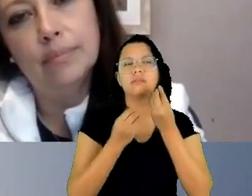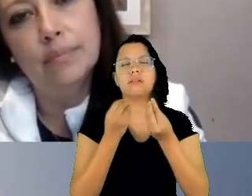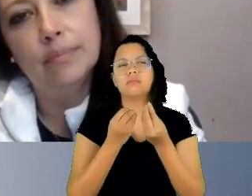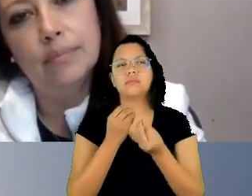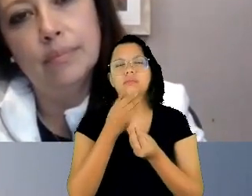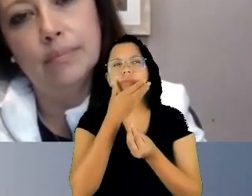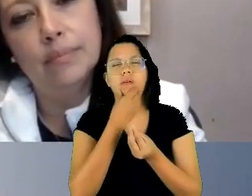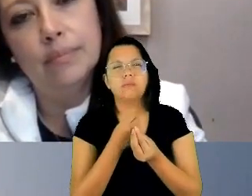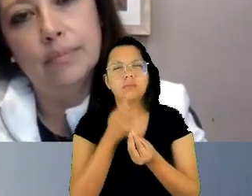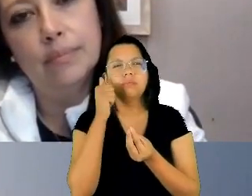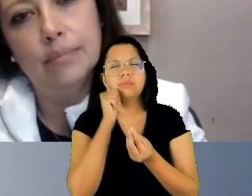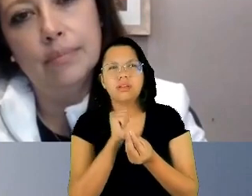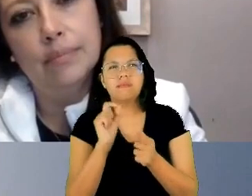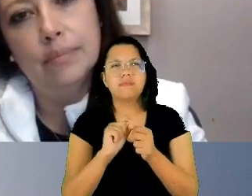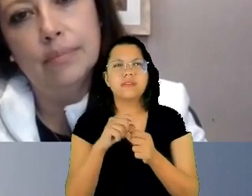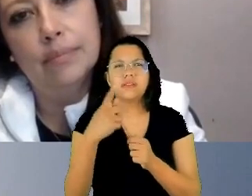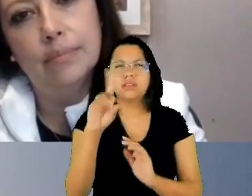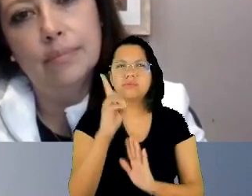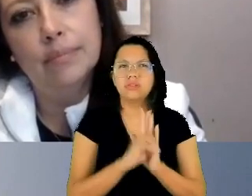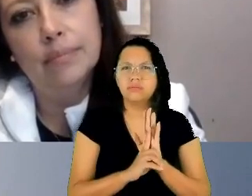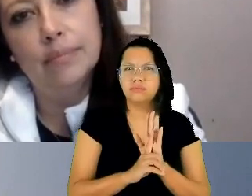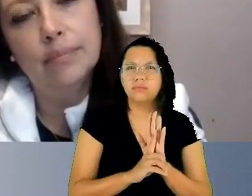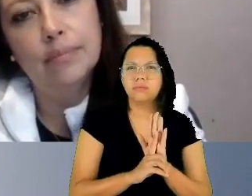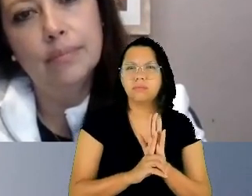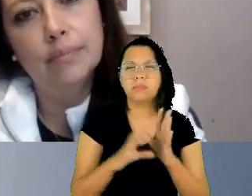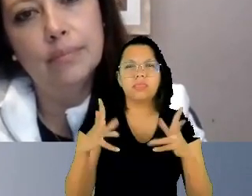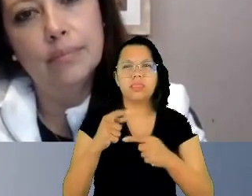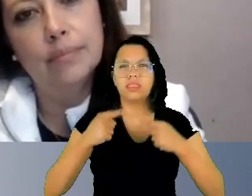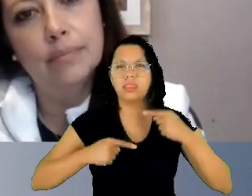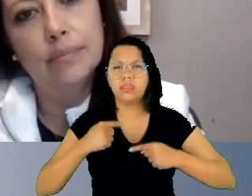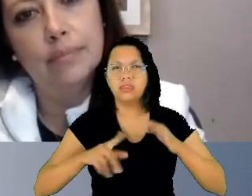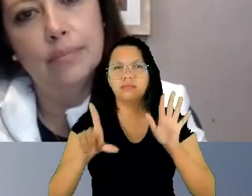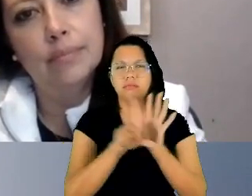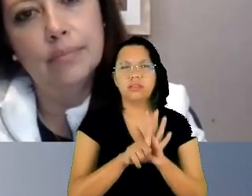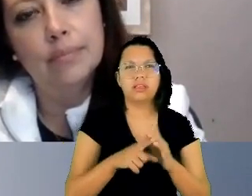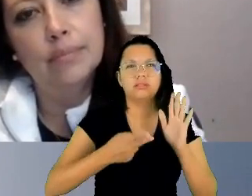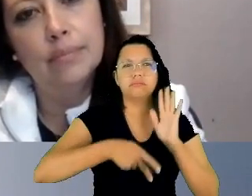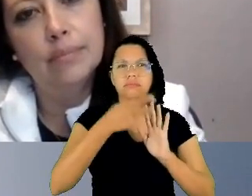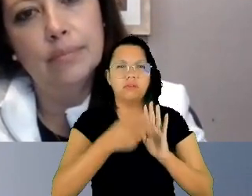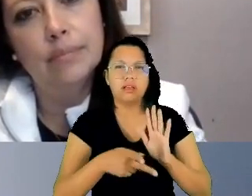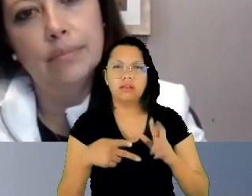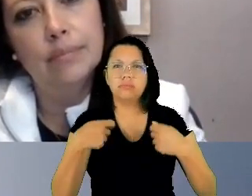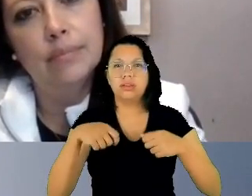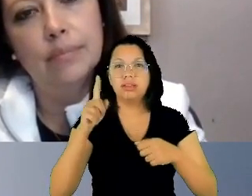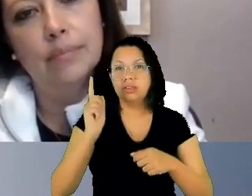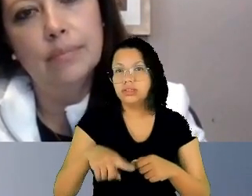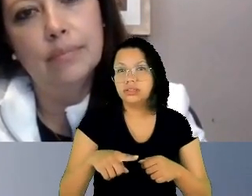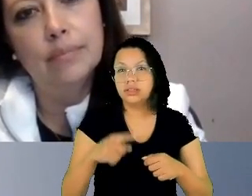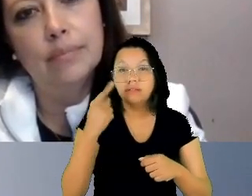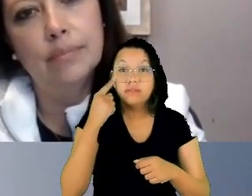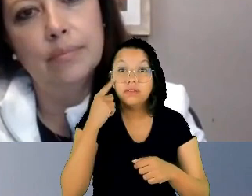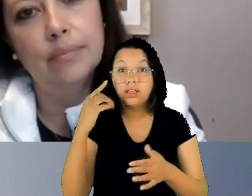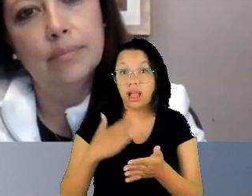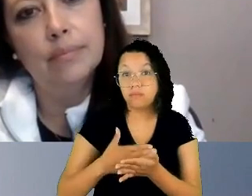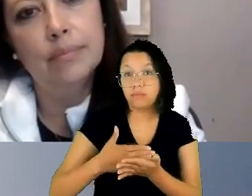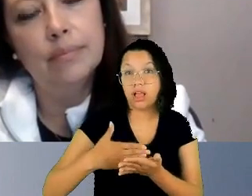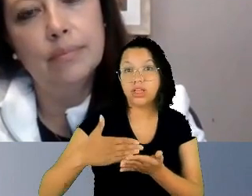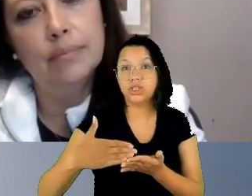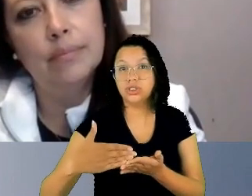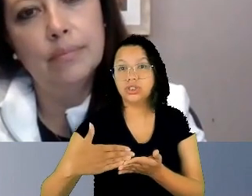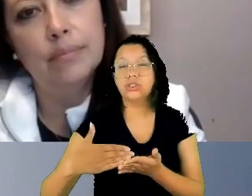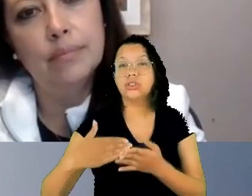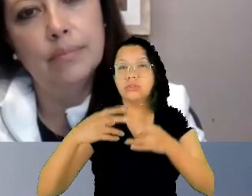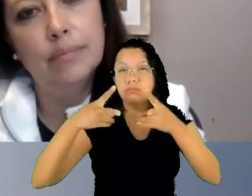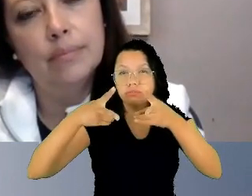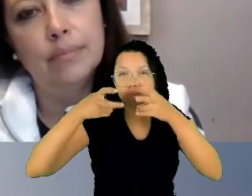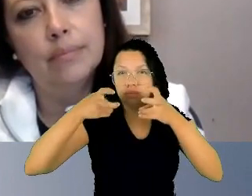toda a política, todo o programa deve ser visto a partir da ótica de gênero e eu lembro que